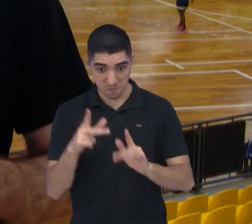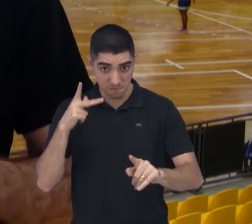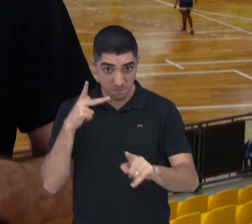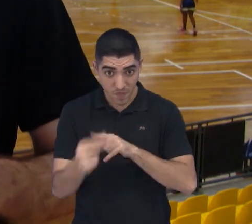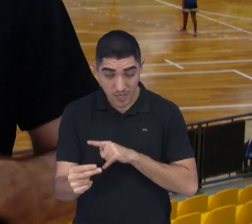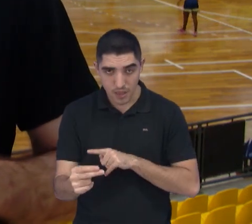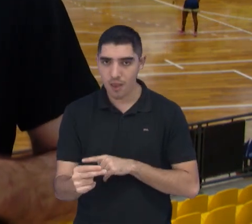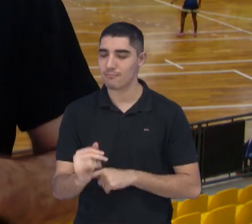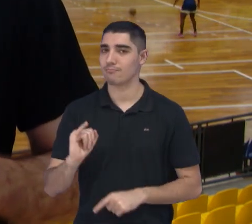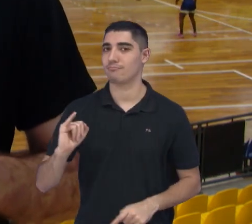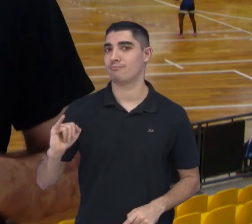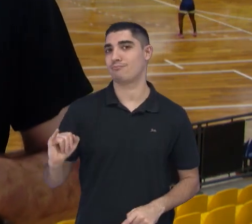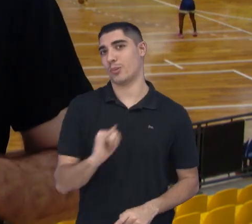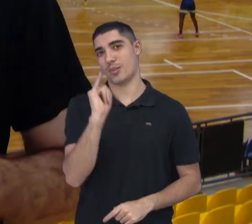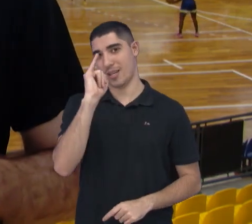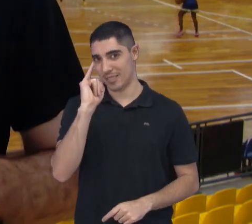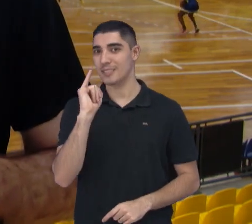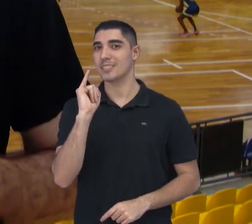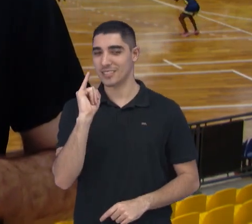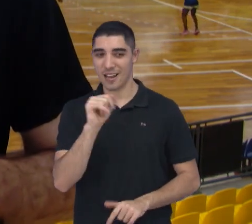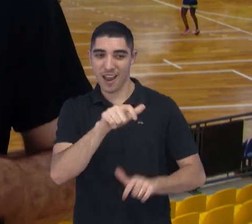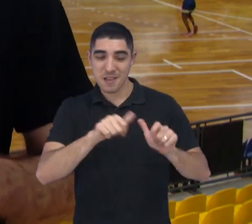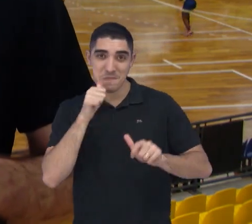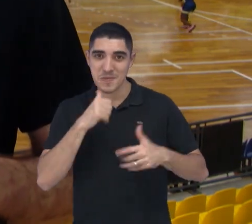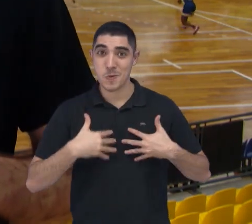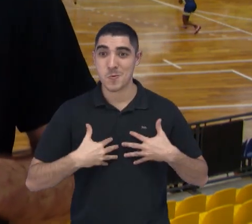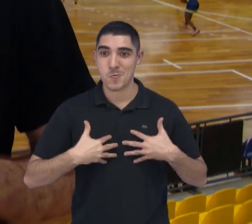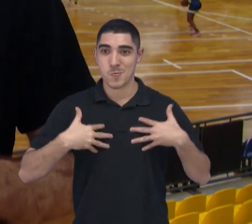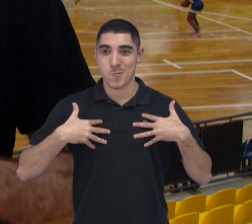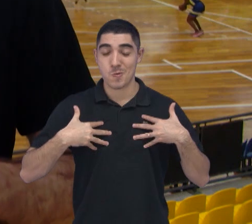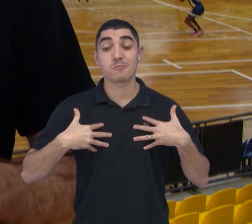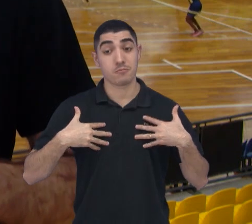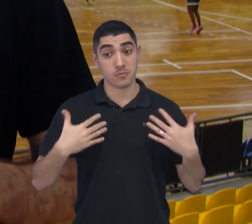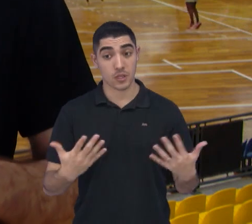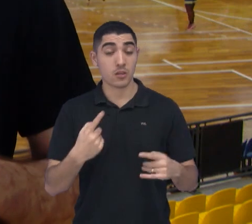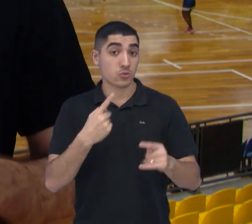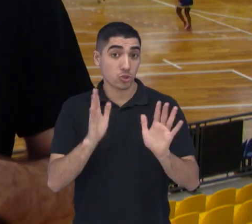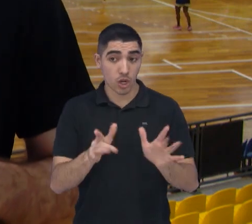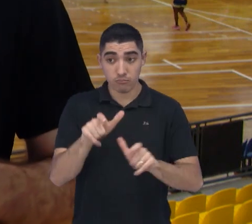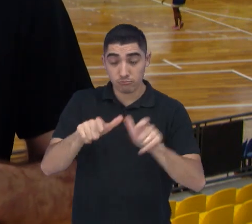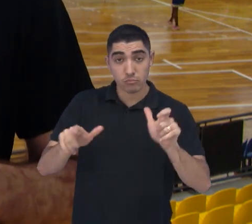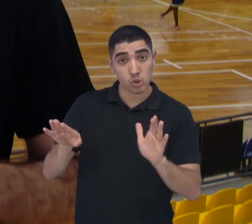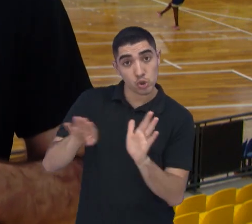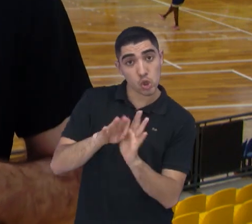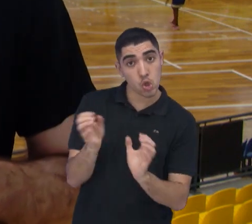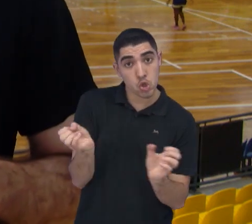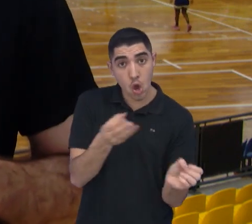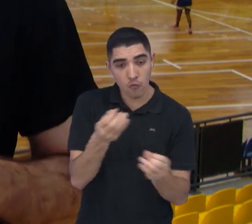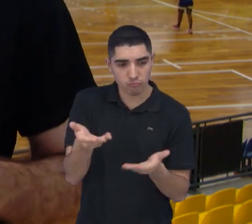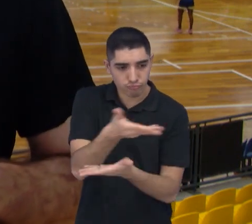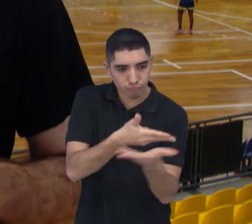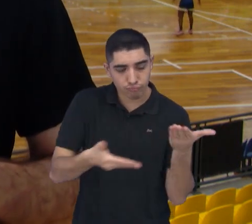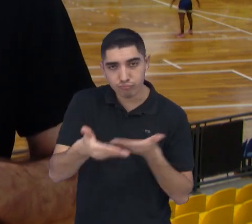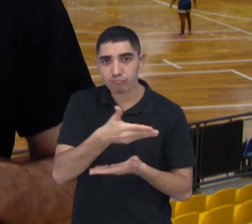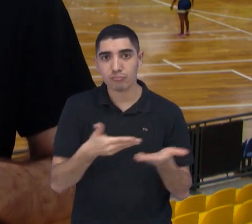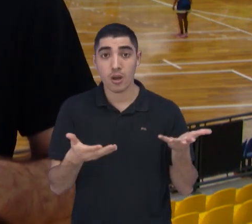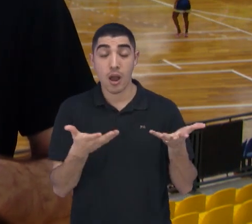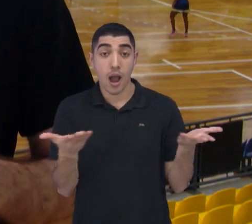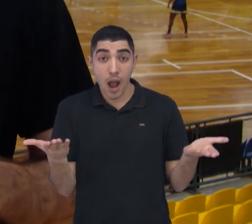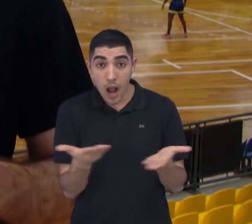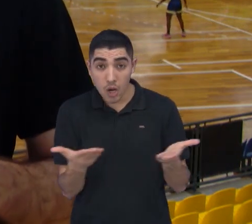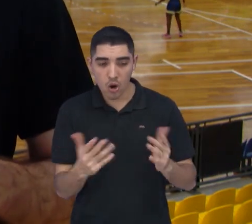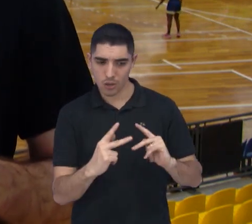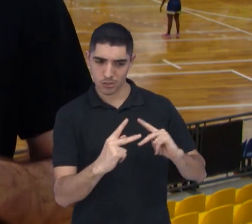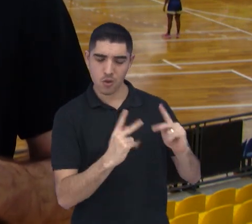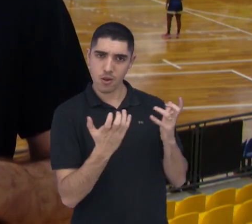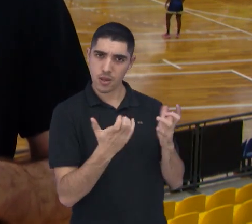importante para a moral das meninas do basquete joseense. Com um elenco renovado e em busca de entrosamento, a equipe quer mostrar